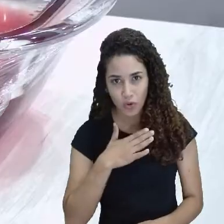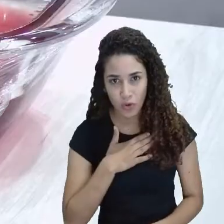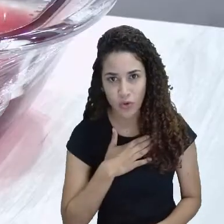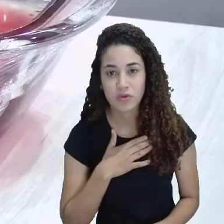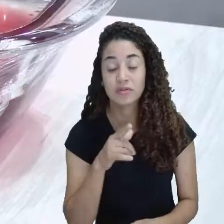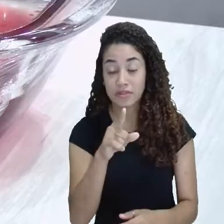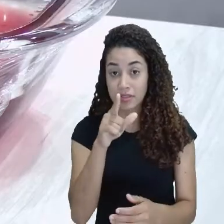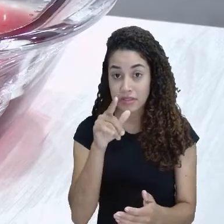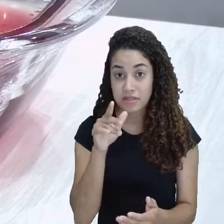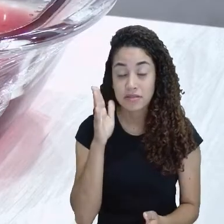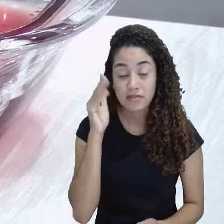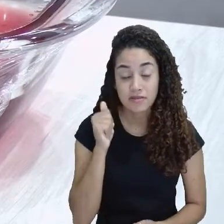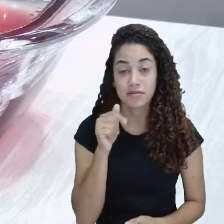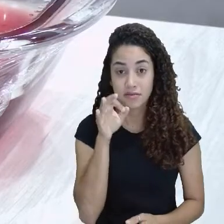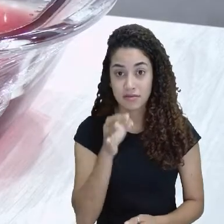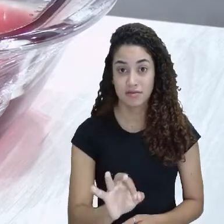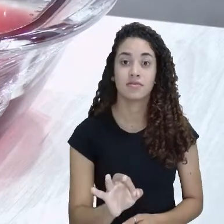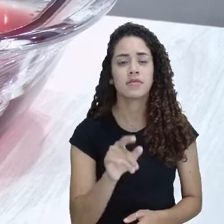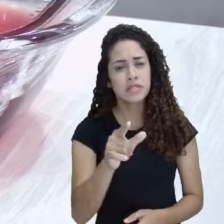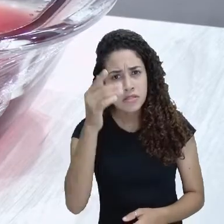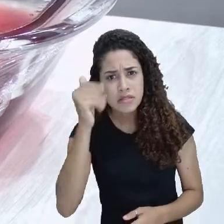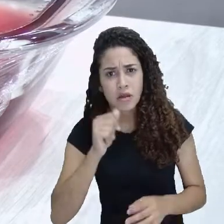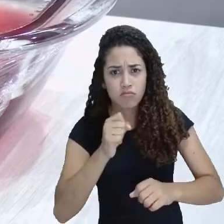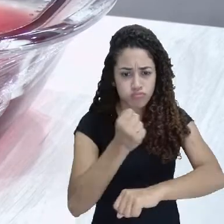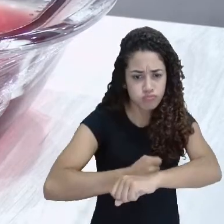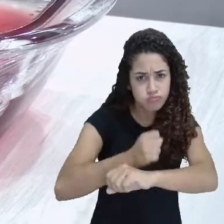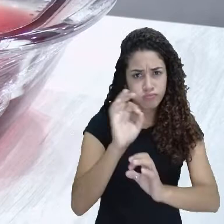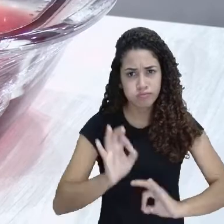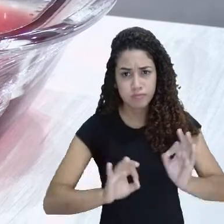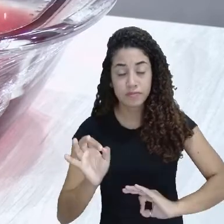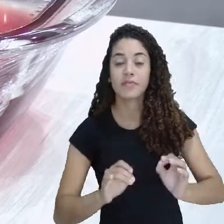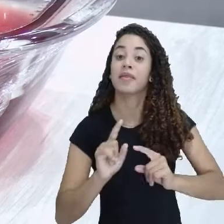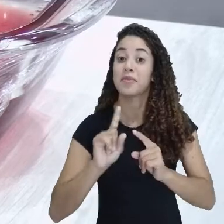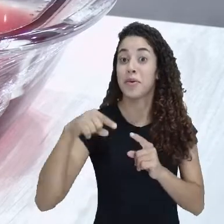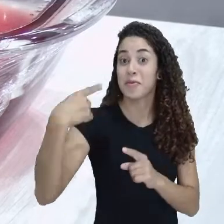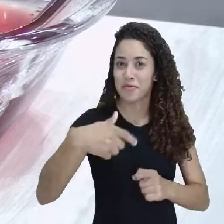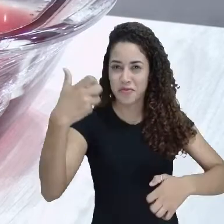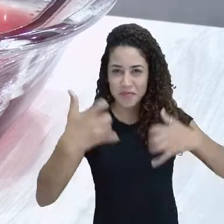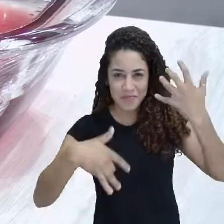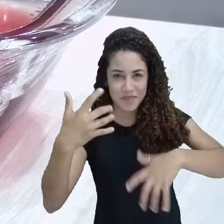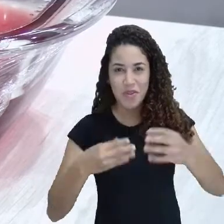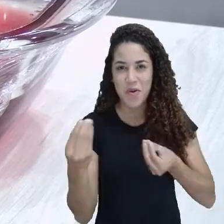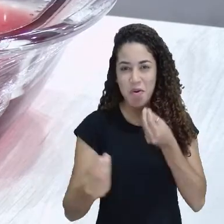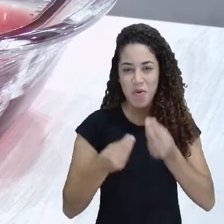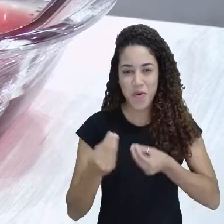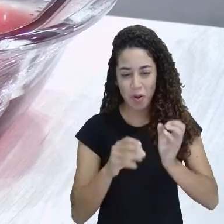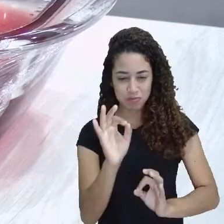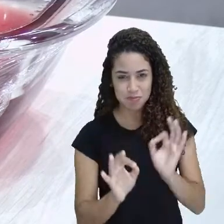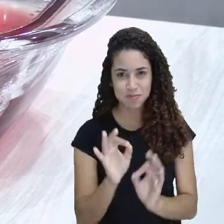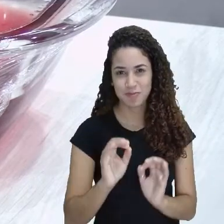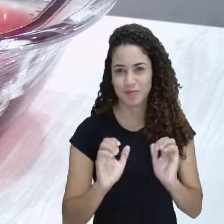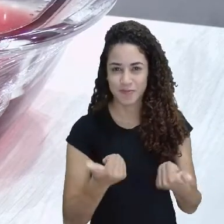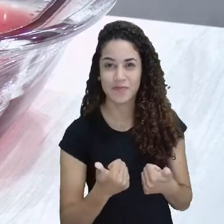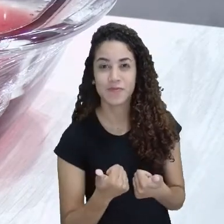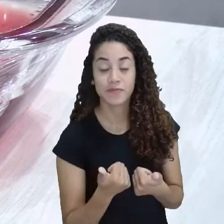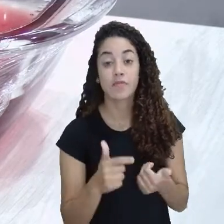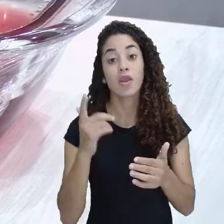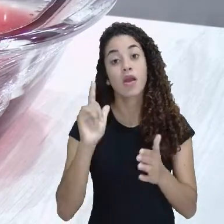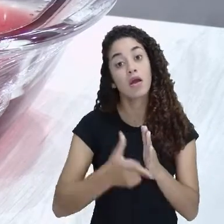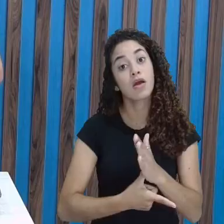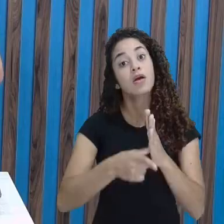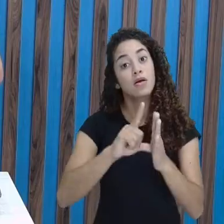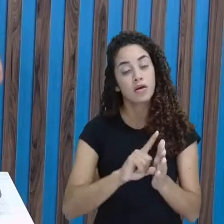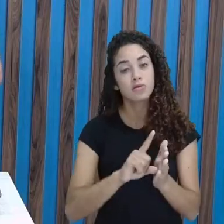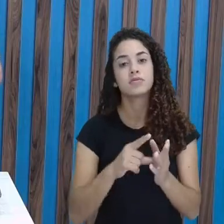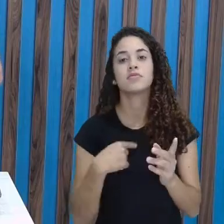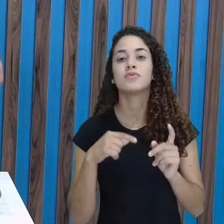sabe fazer gelatina? Daqui a pouquinho, então eu vou explicar como é que se faz a gelatina, tá? Antes, vamos